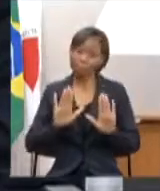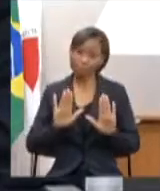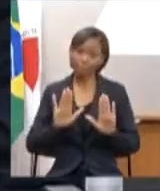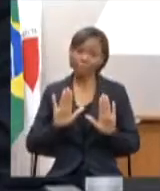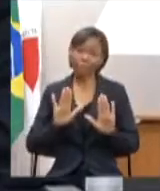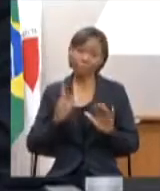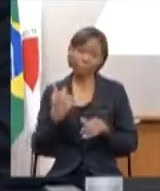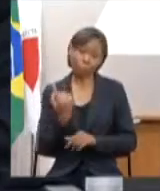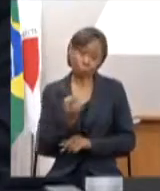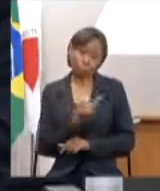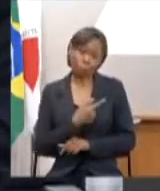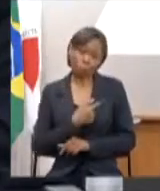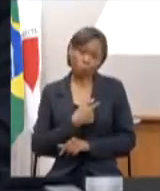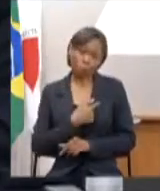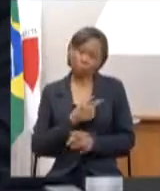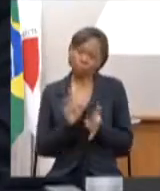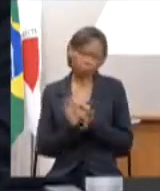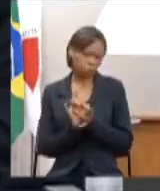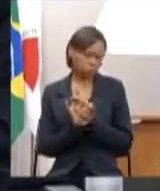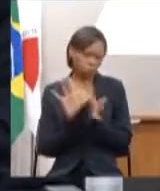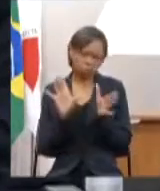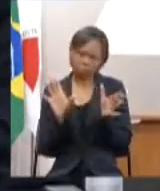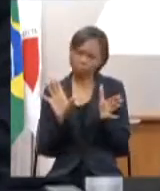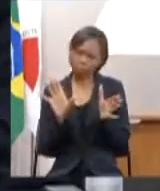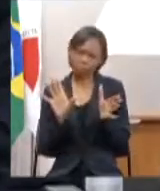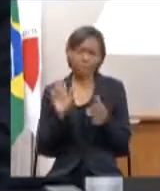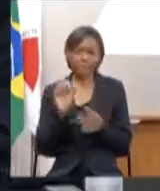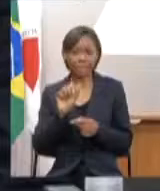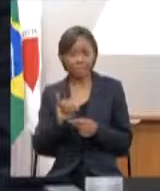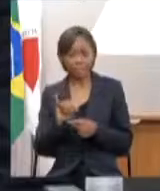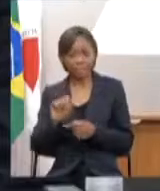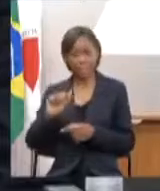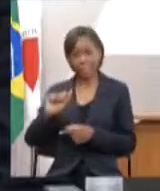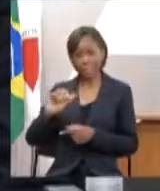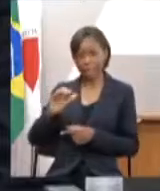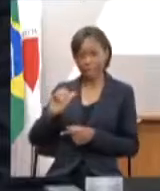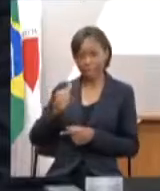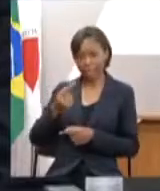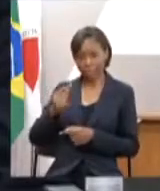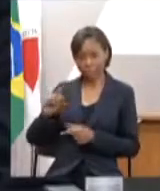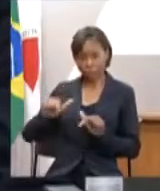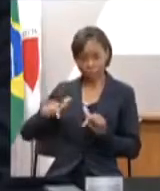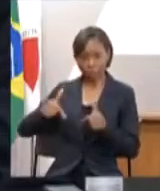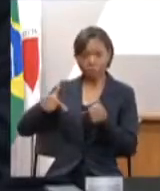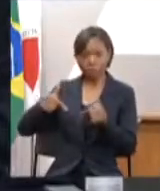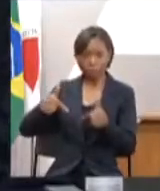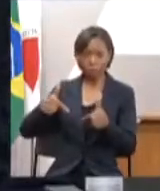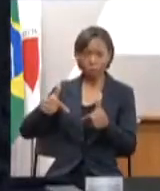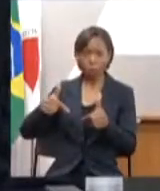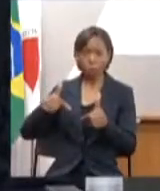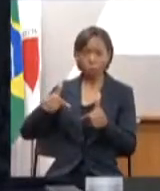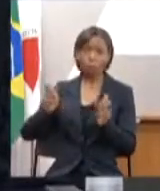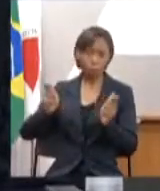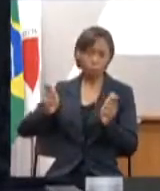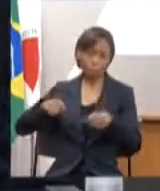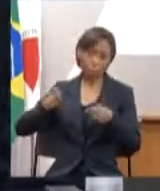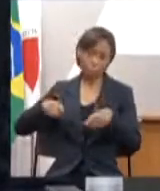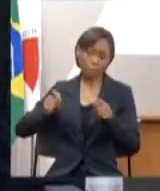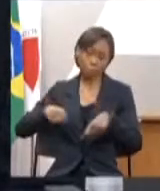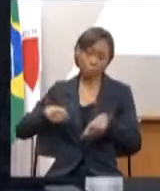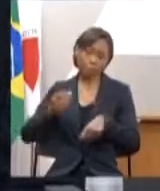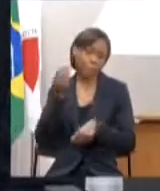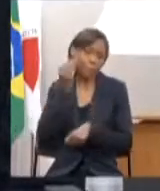abertos aqui para, ainda dentro das ações que podemos executar, ver o que a gente